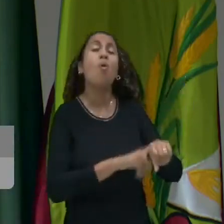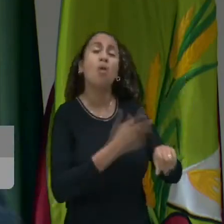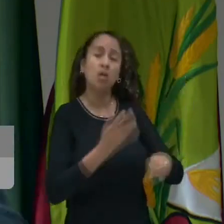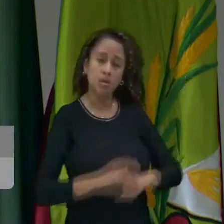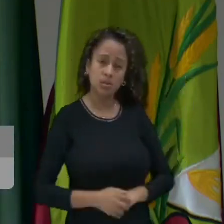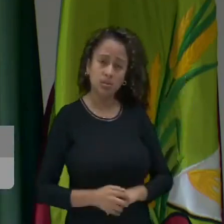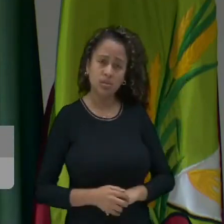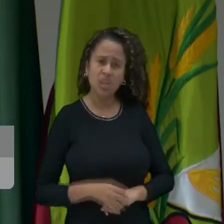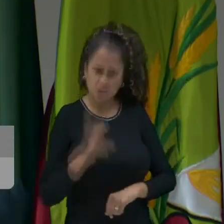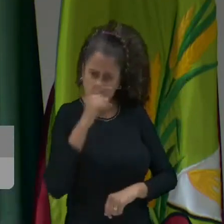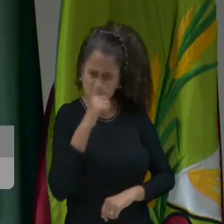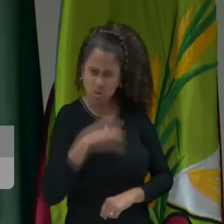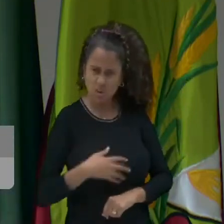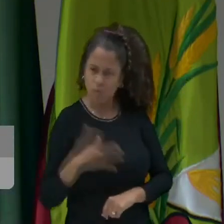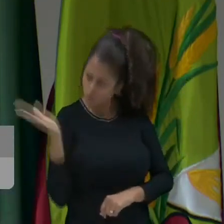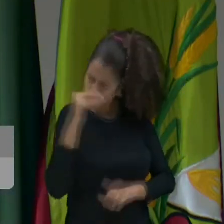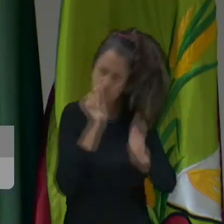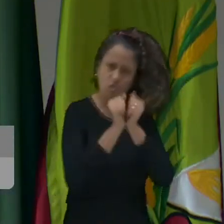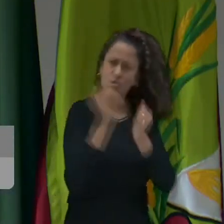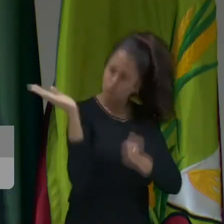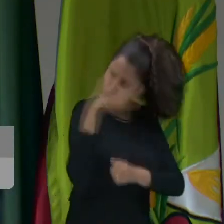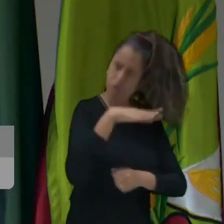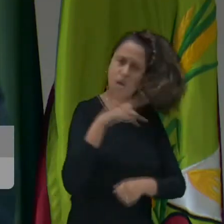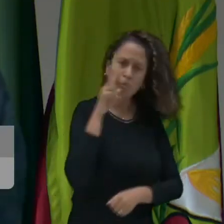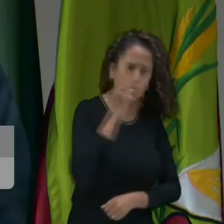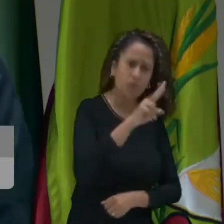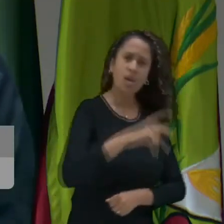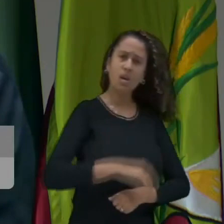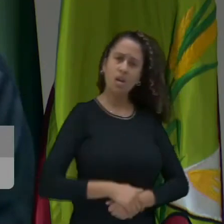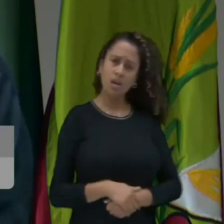mentira, vamos lá. Temos que ir lá, temos que ver.